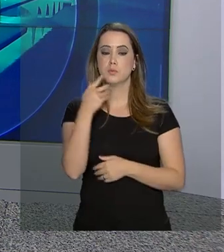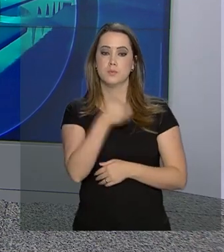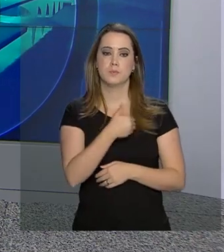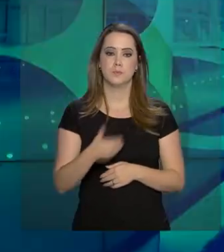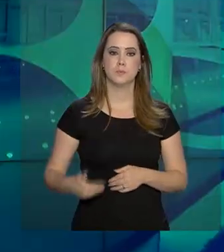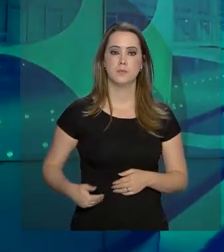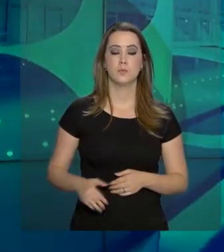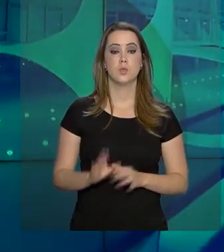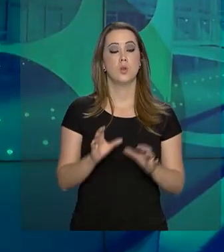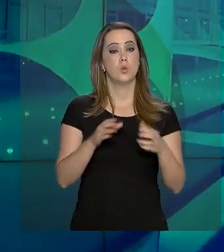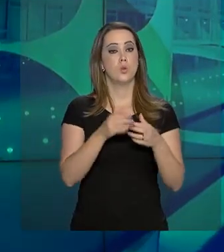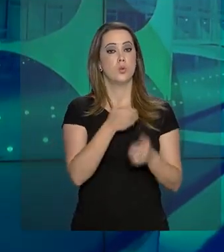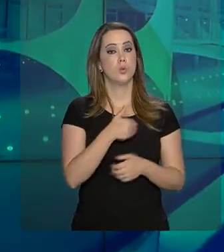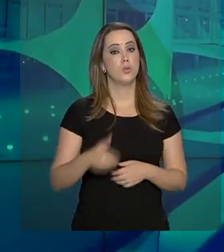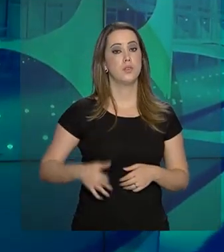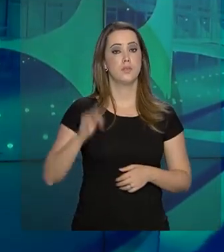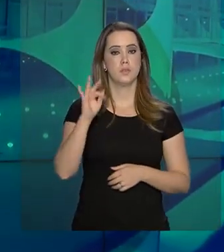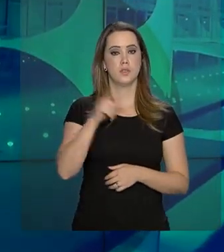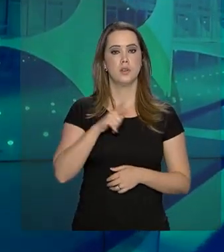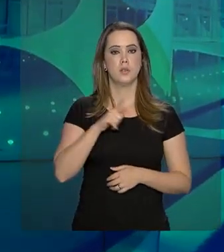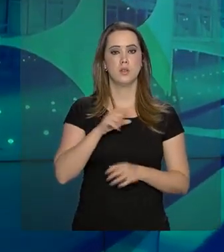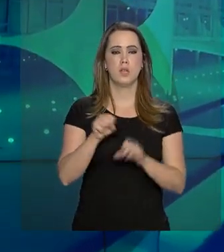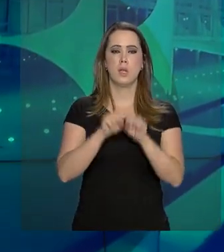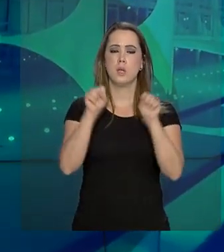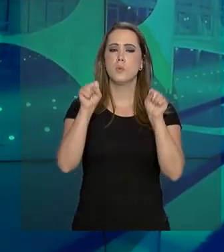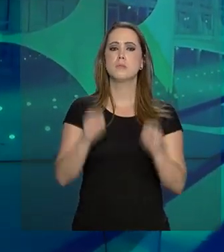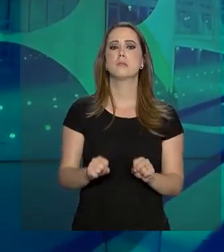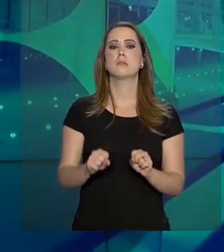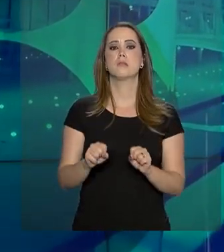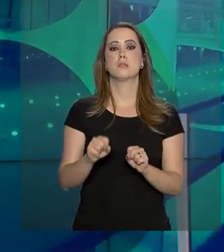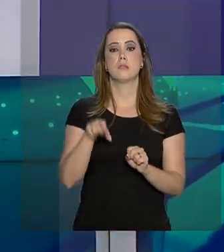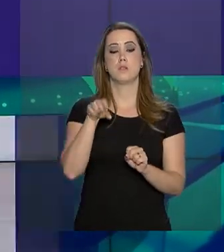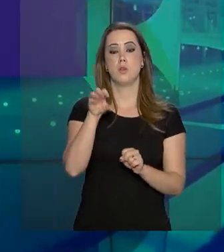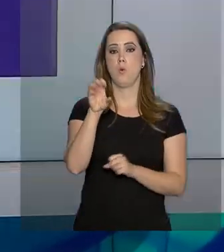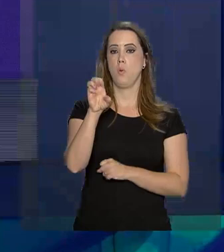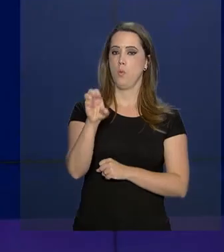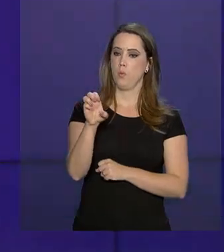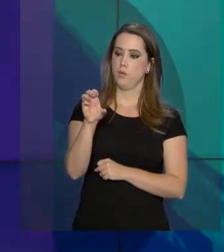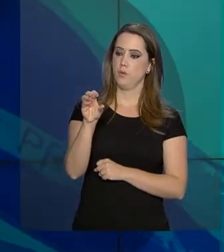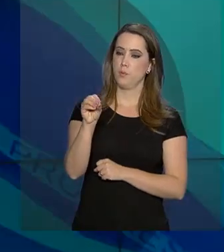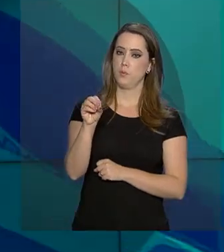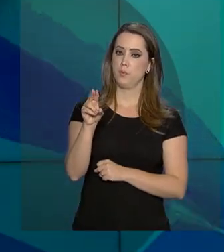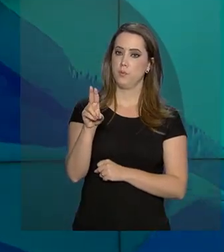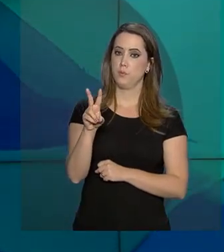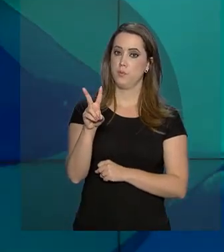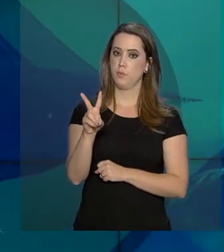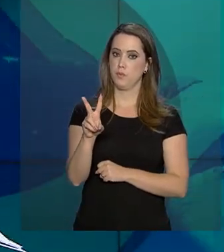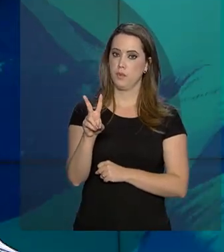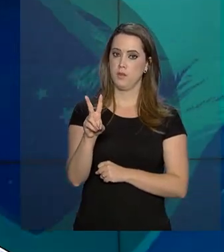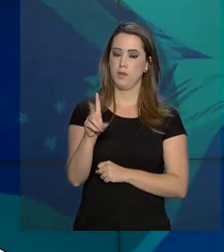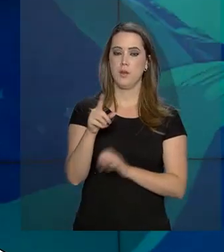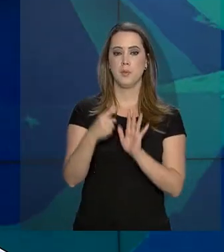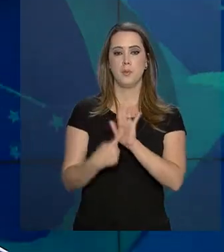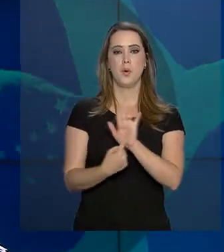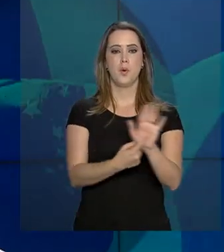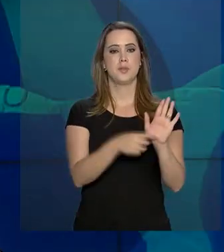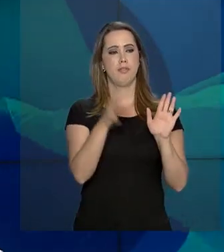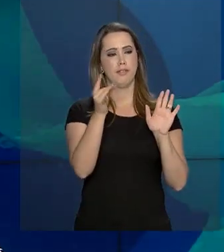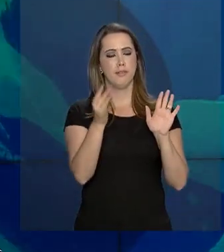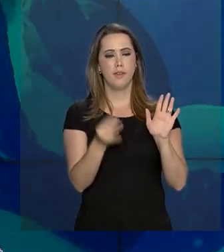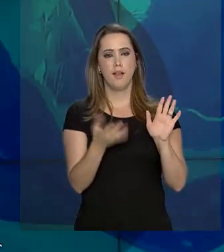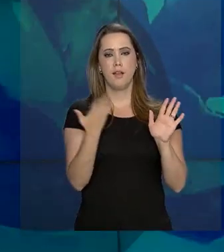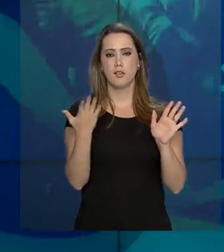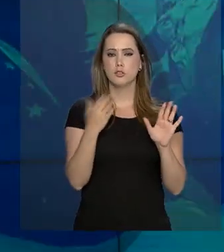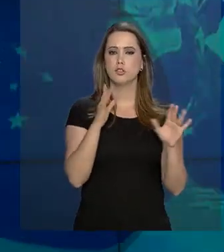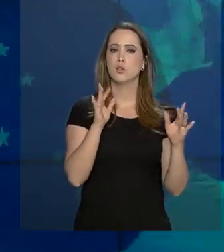públicas. Na esfera federal, existe o sistema de ouvidorias do Poder Executivo, o EOUVE. Quem mostra para a gente esse canal de